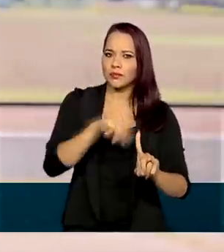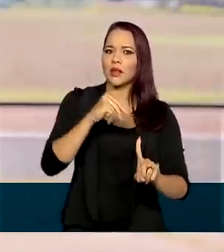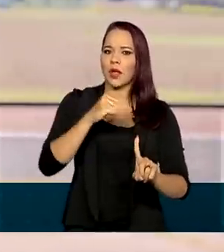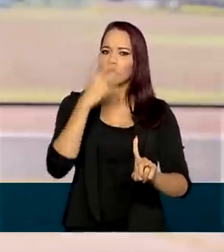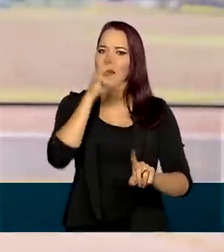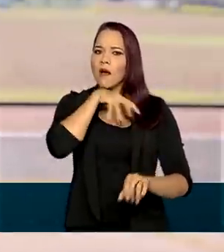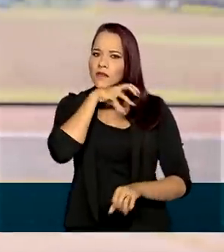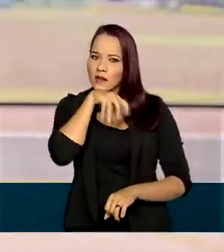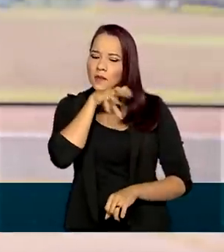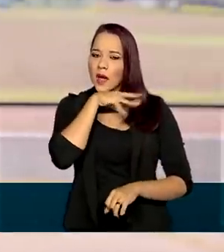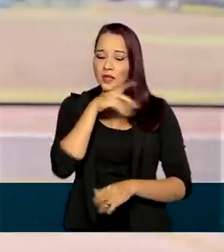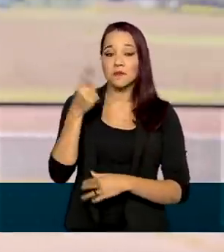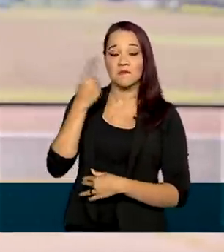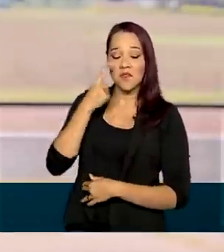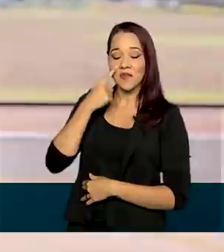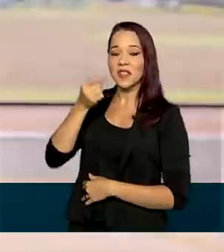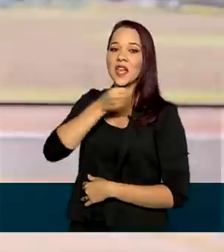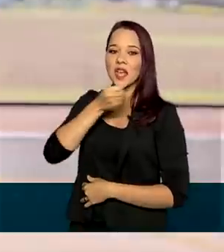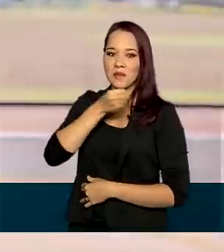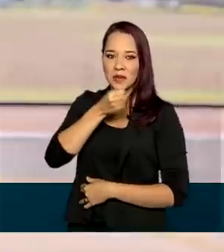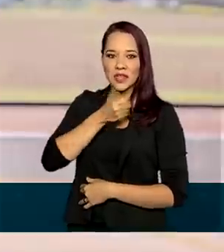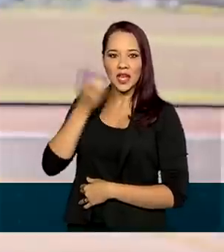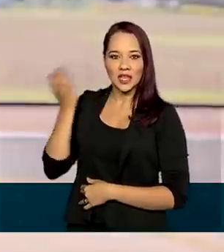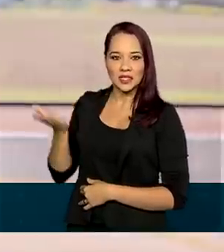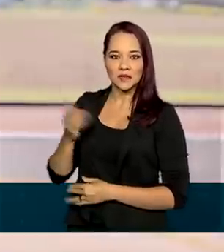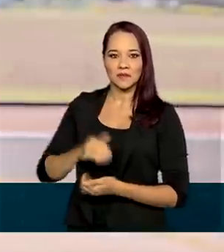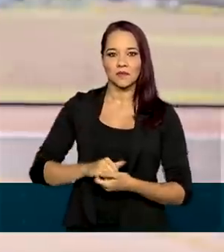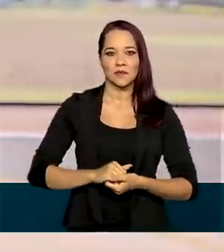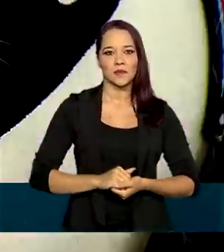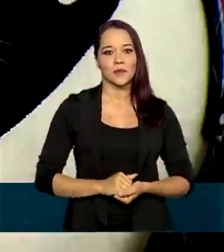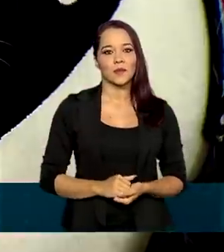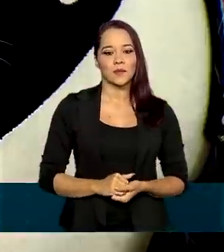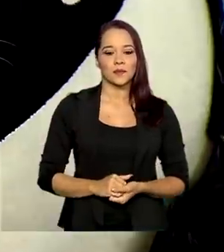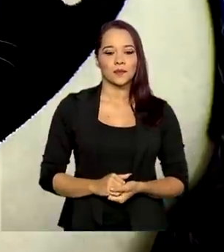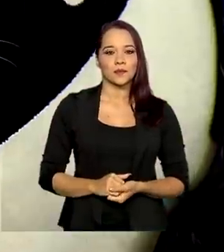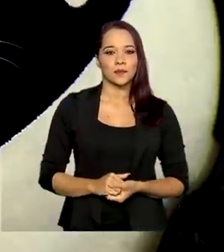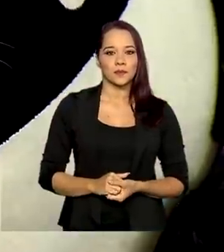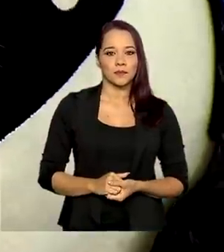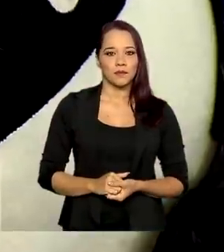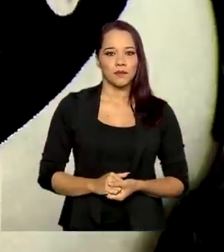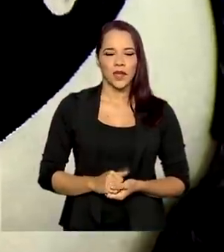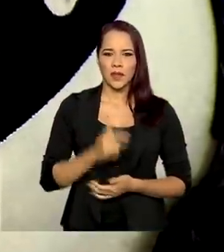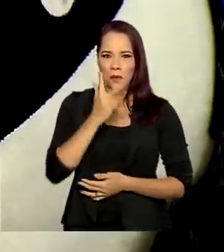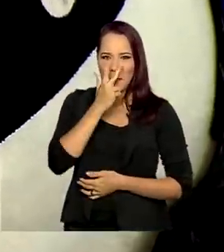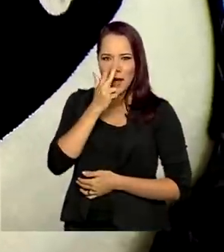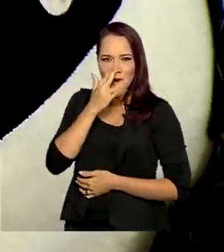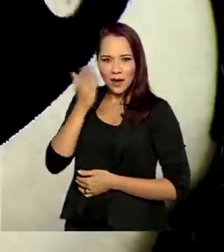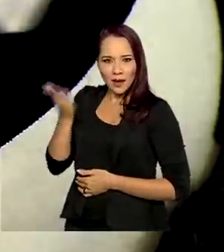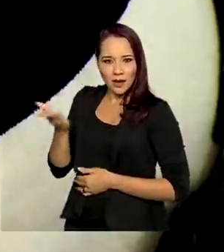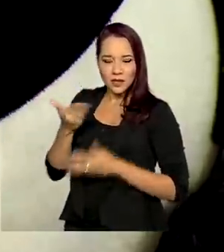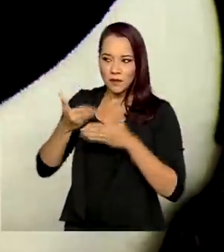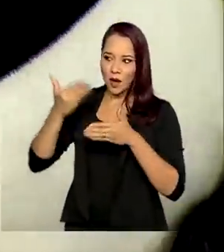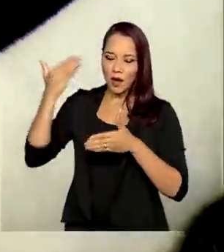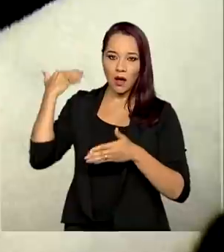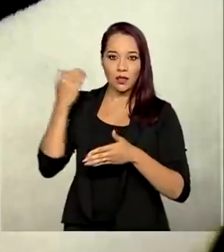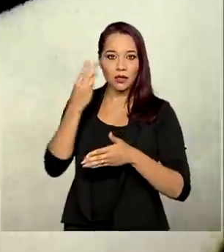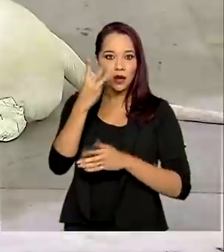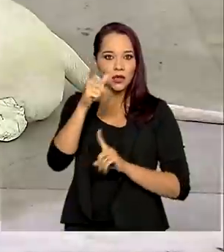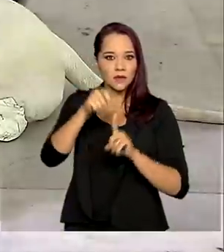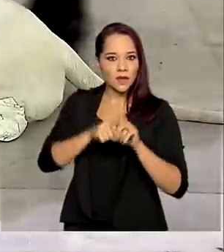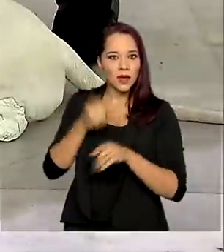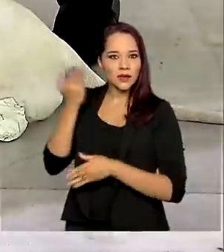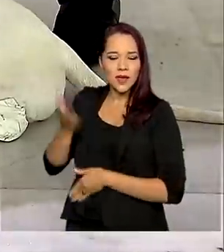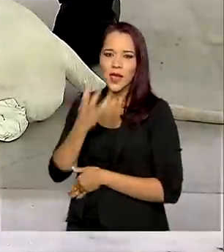aos animais. Vamos ver na reportagem de Daniela Popov. Nem parece que há apenas três meses o